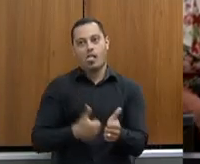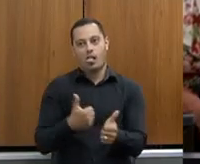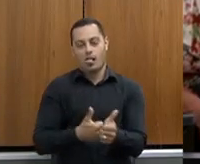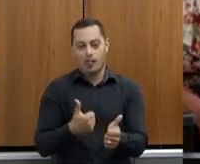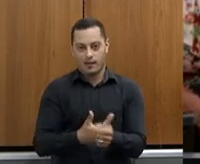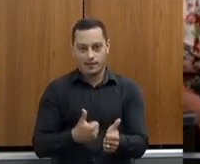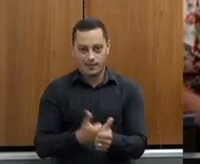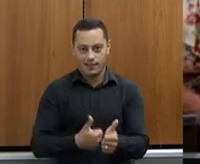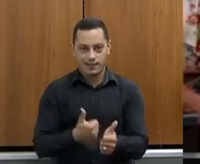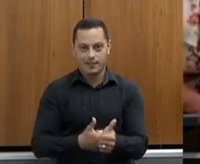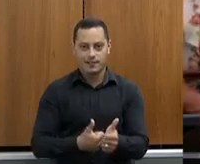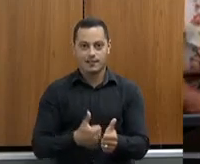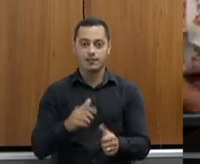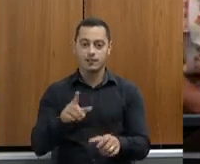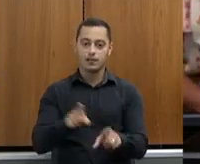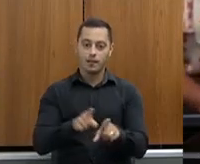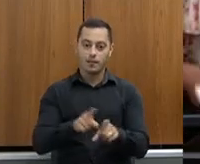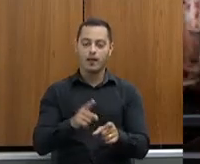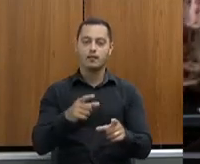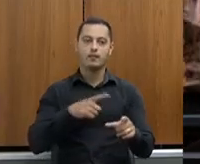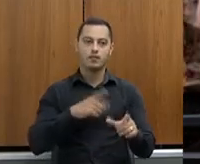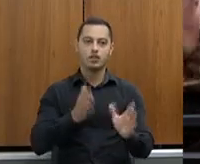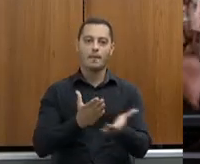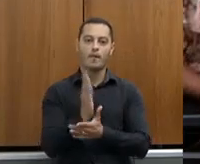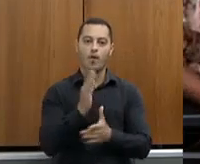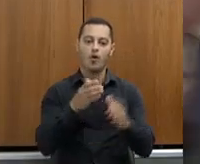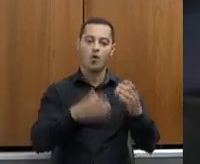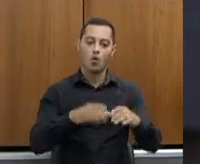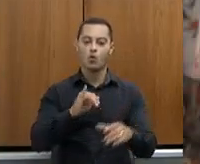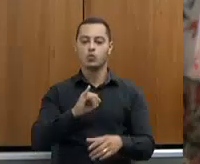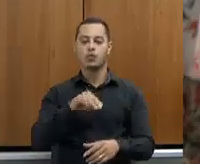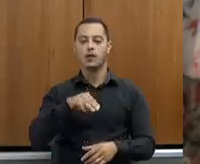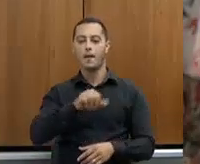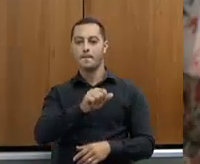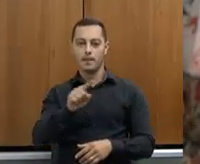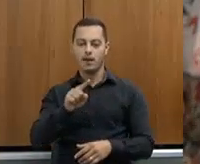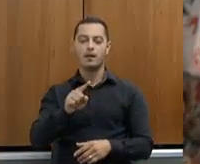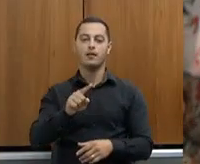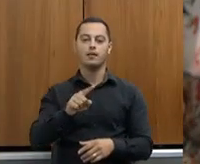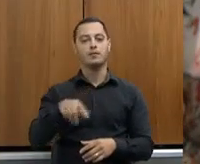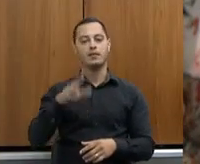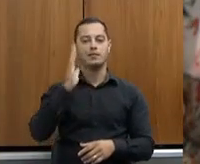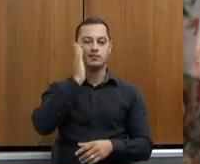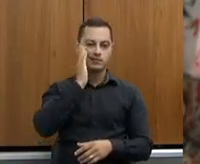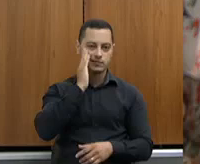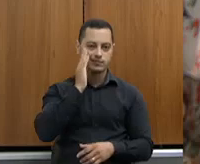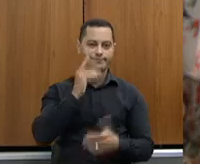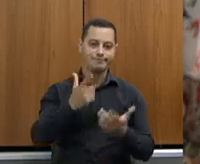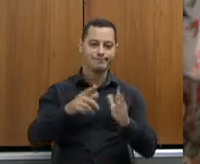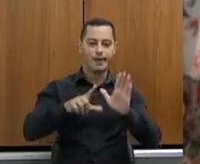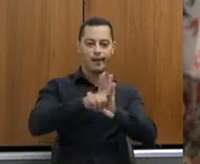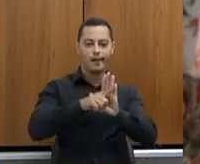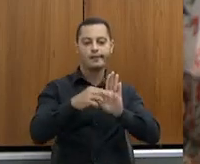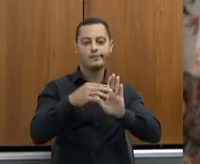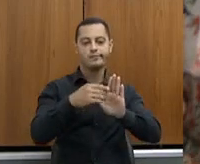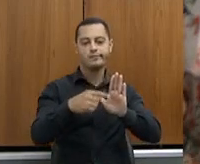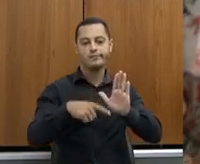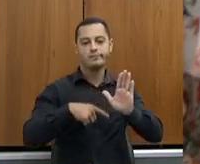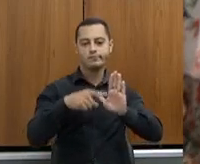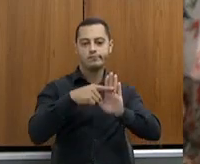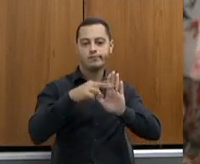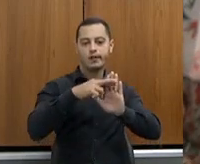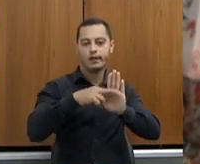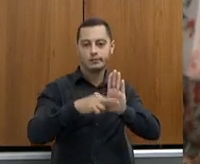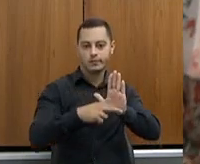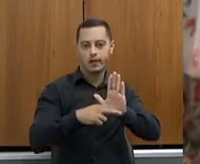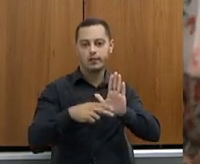Epamigo, o concurso do IMA foi aprovado agora, graças a Deus, mas nós sabemos as restrições legais que nós temos, as dificuldades que